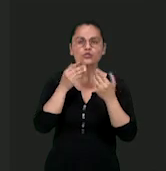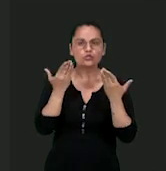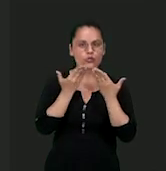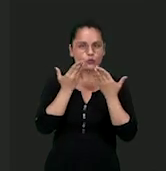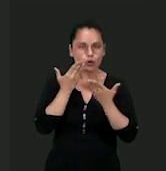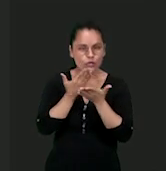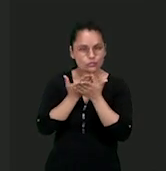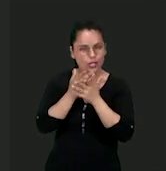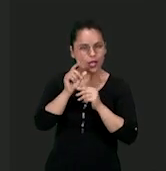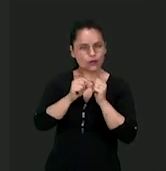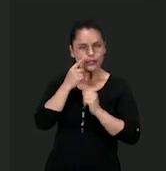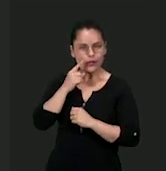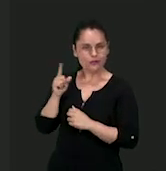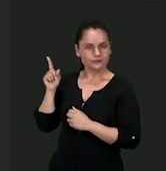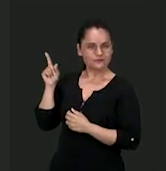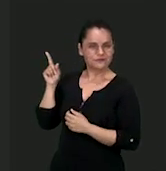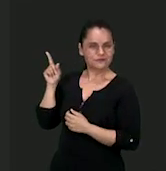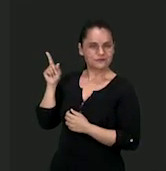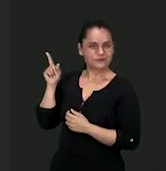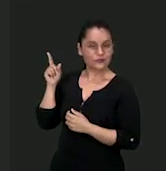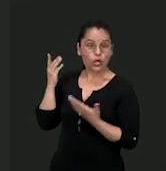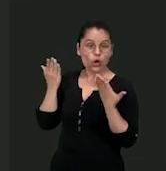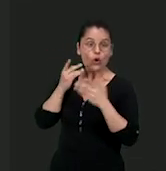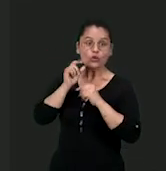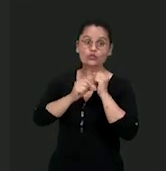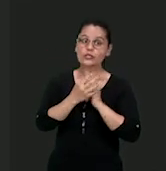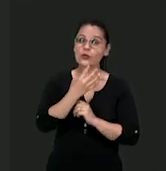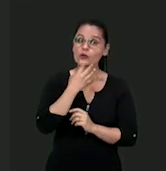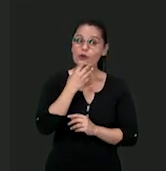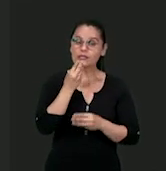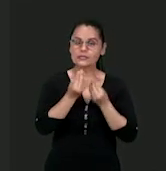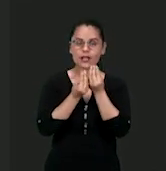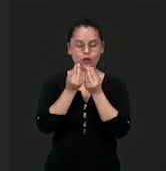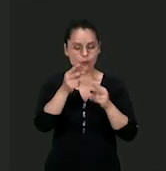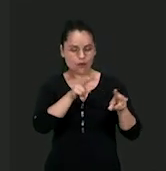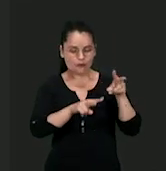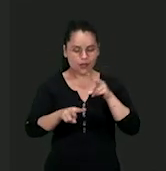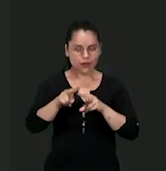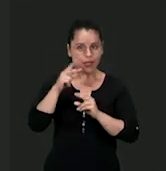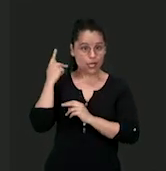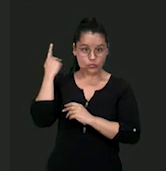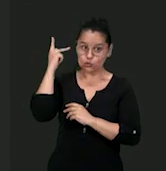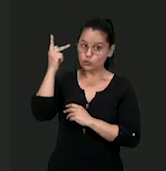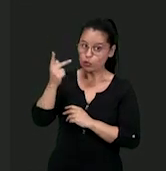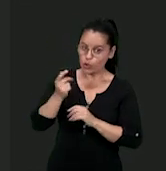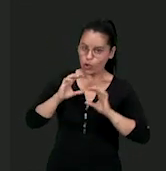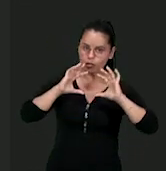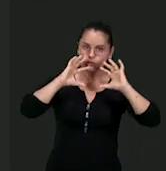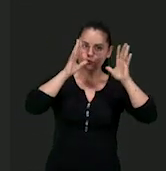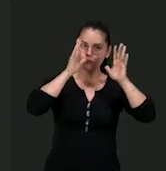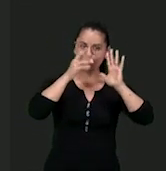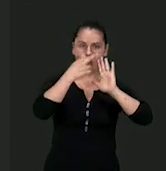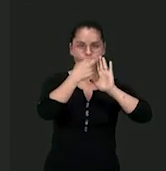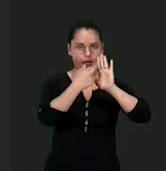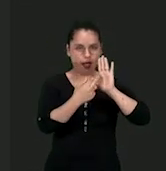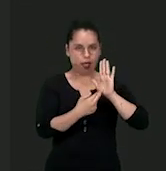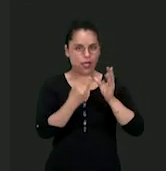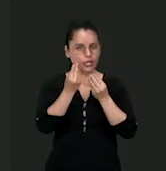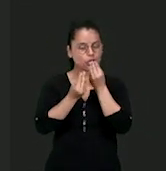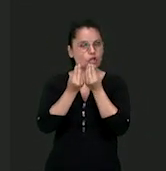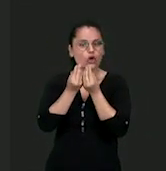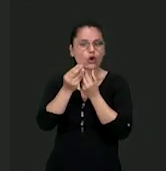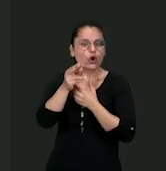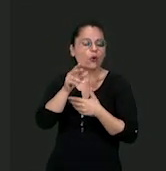hoje? Está aparecendo aqui na sua tela. Na aula de hoje nós vamos conhecer e analisar a questão histórica do vôlei, as regras e as técnicas, pessoal.